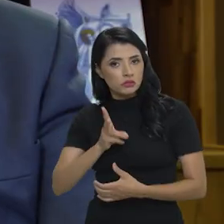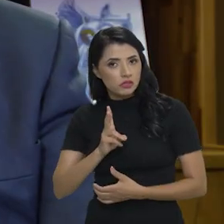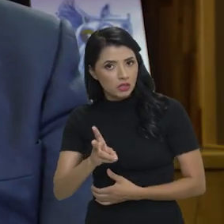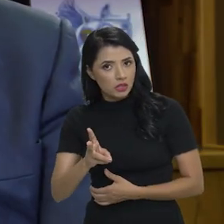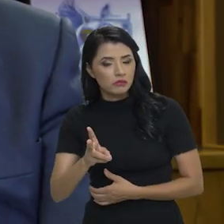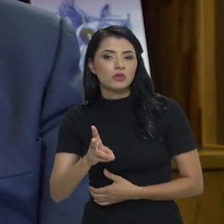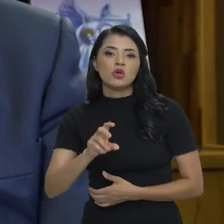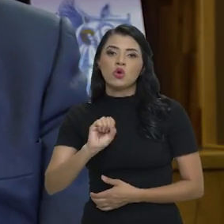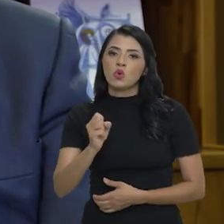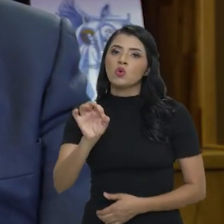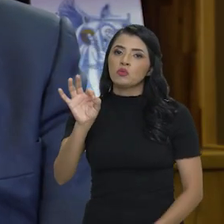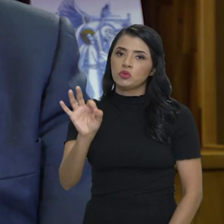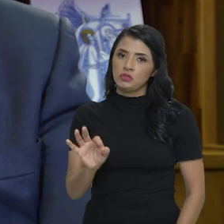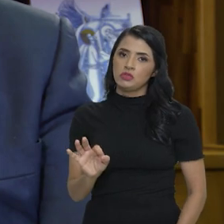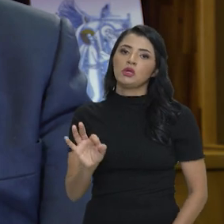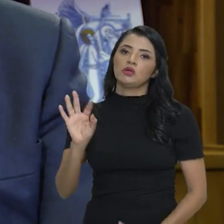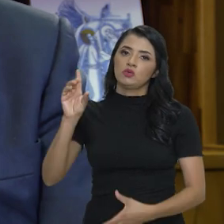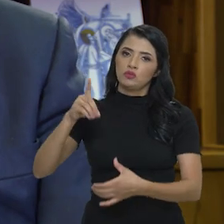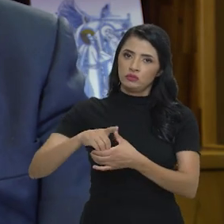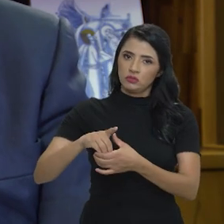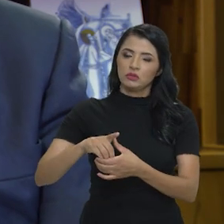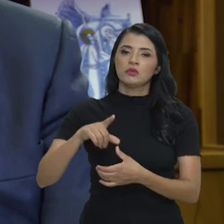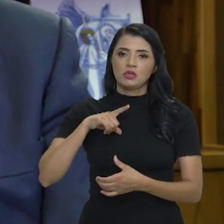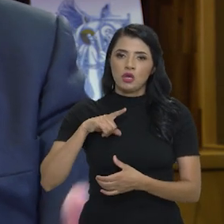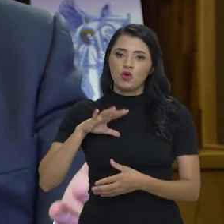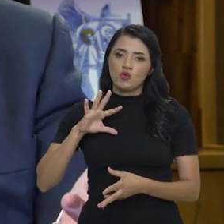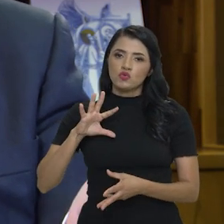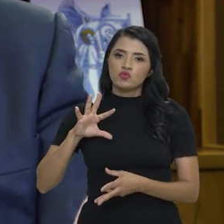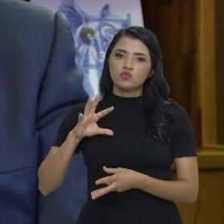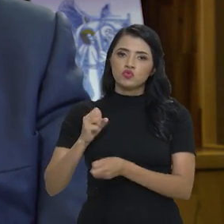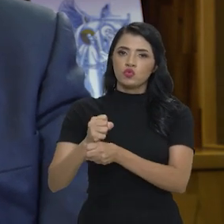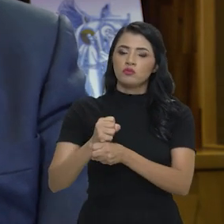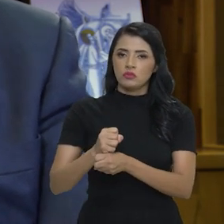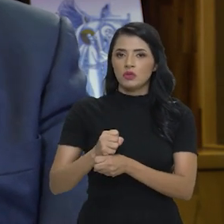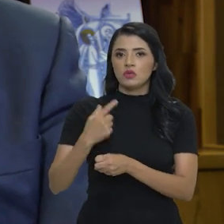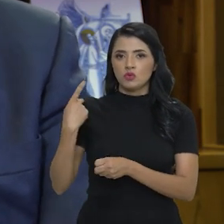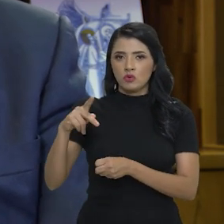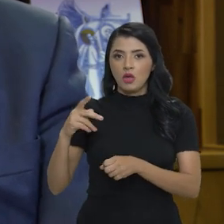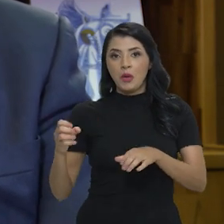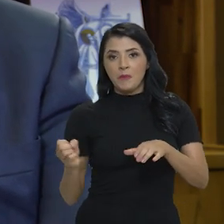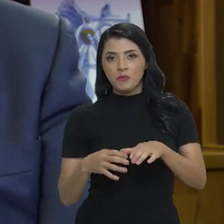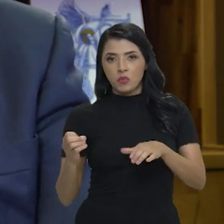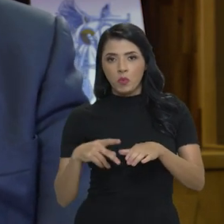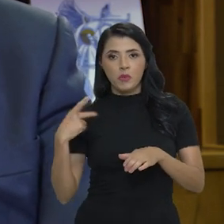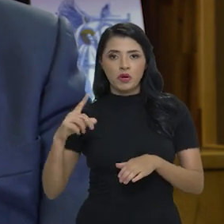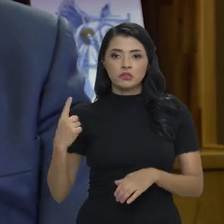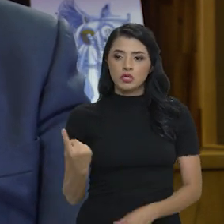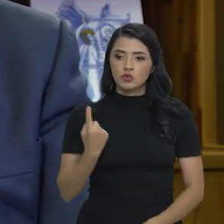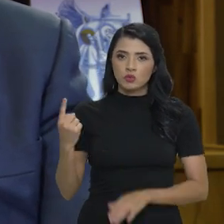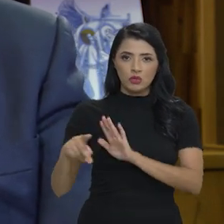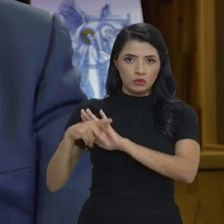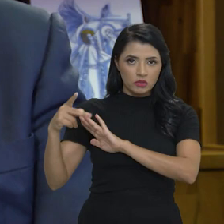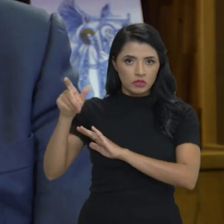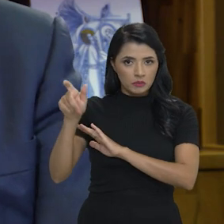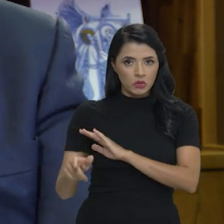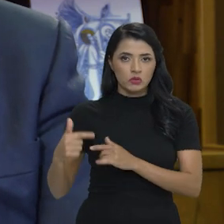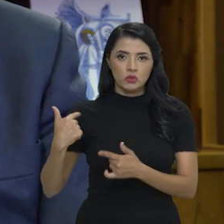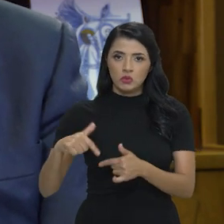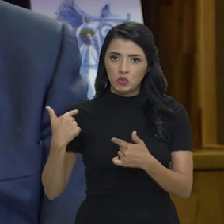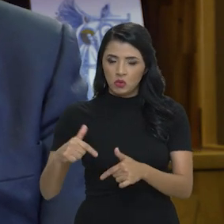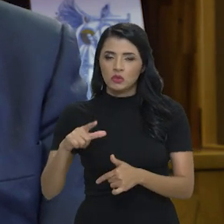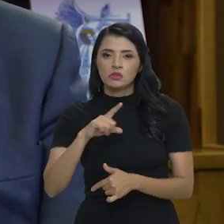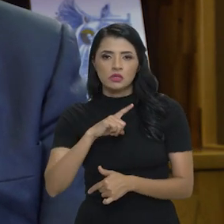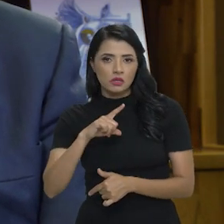depositar 8% na conta, formando a poupança, conta individual desse